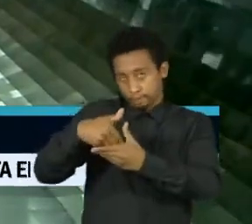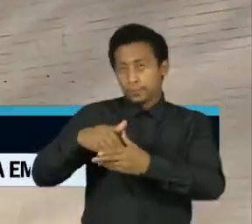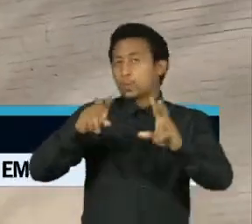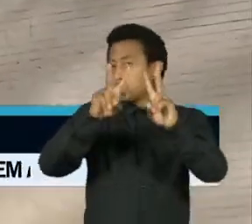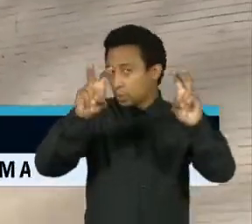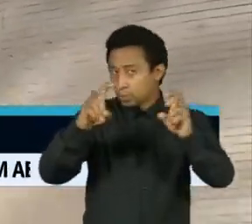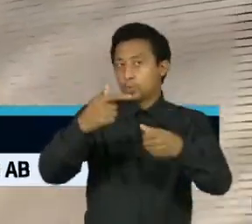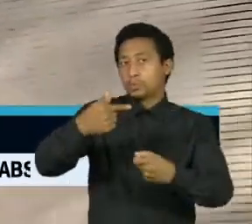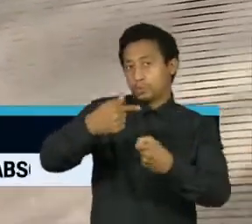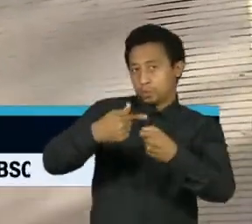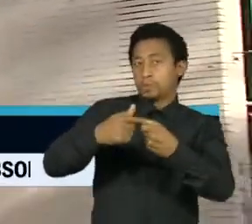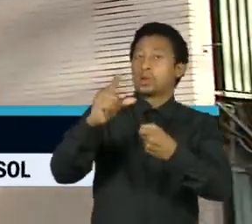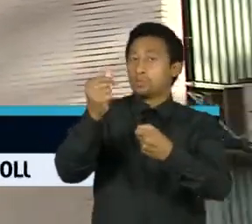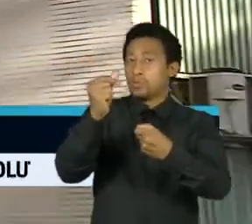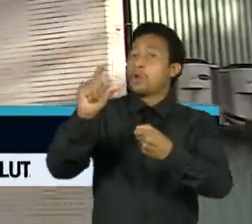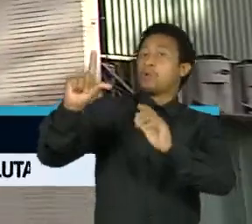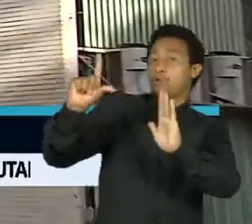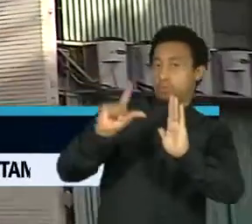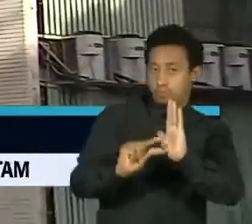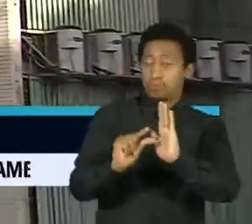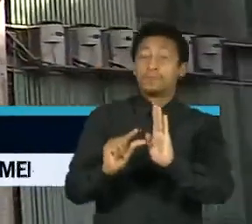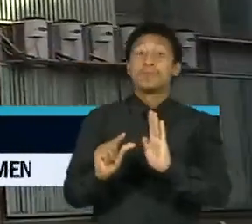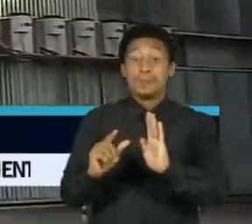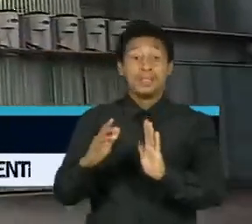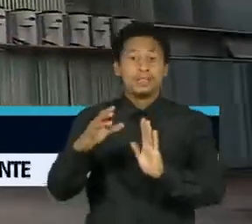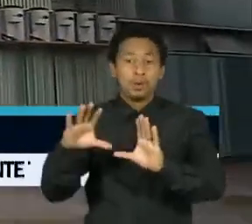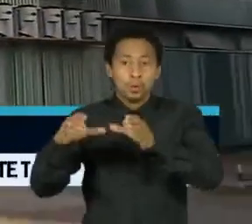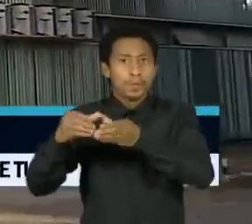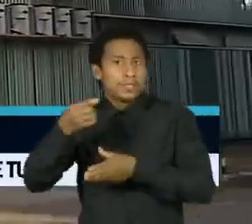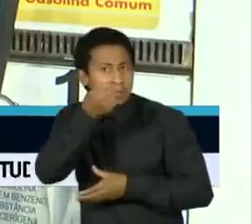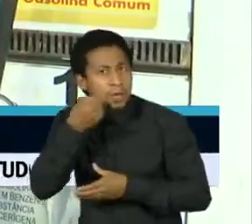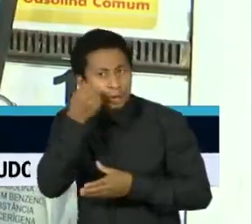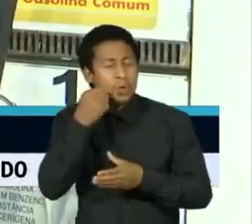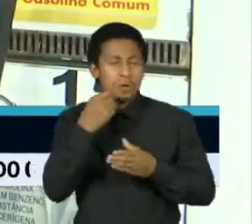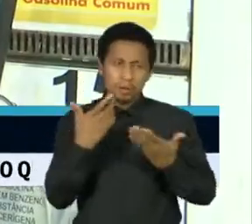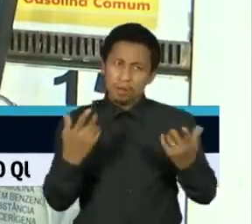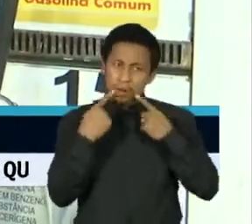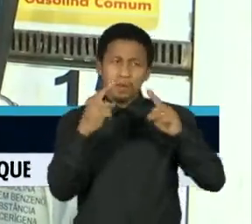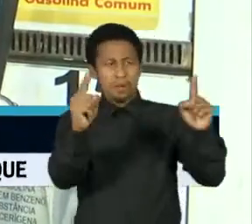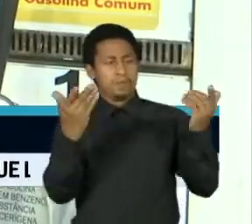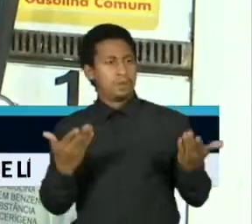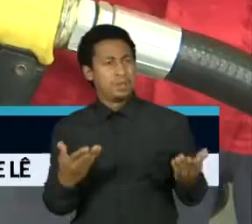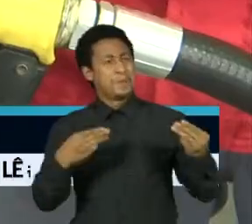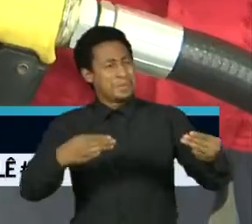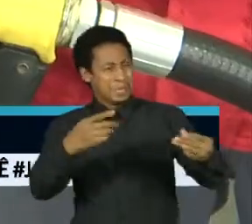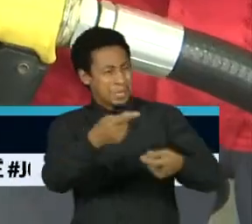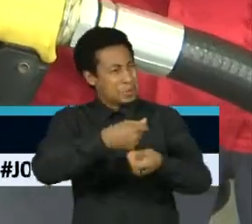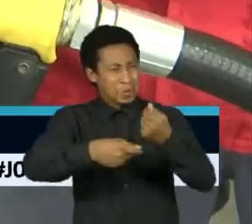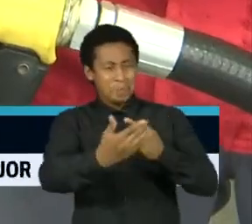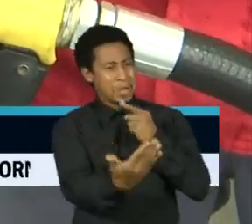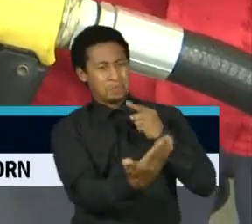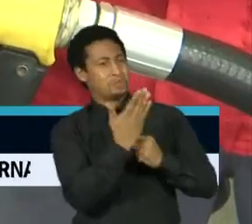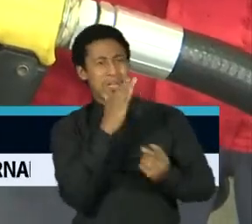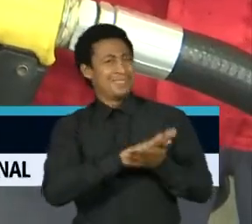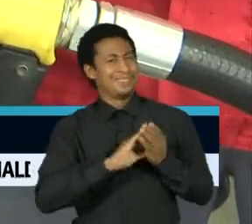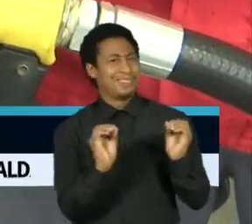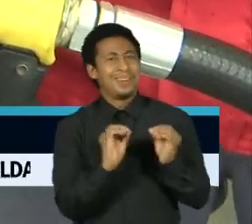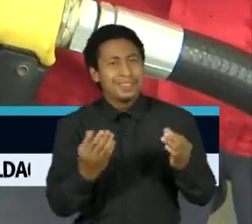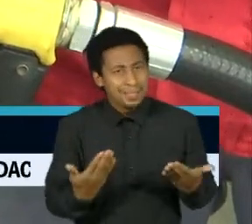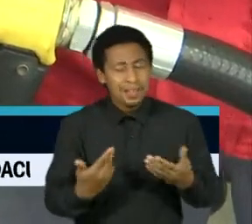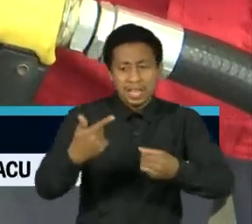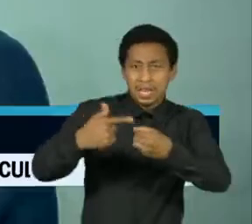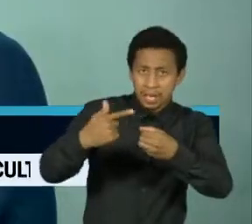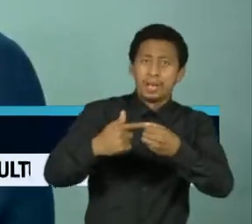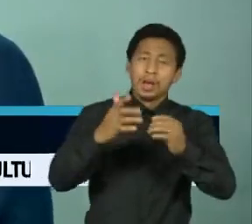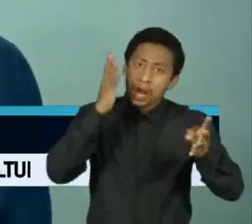combustíveis. Os senadores têm criticado a falta de empenho do Ministério da Economia para evitar que a escalada dos preços da gasolina e do diesel